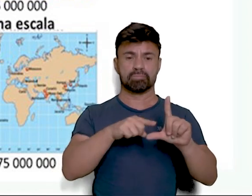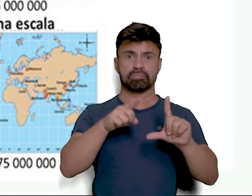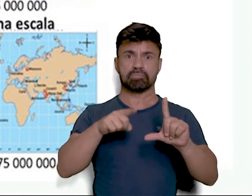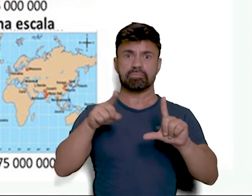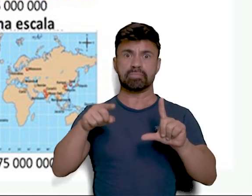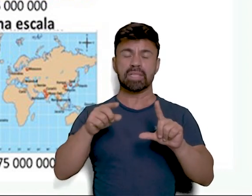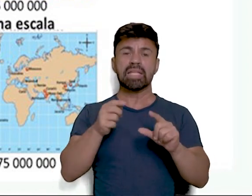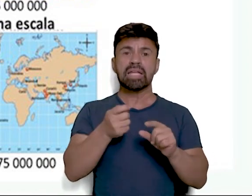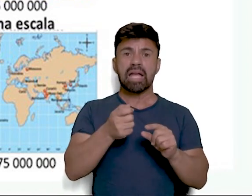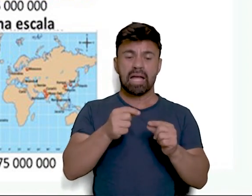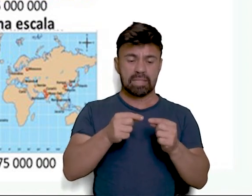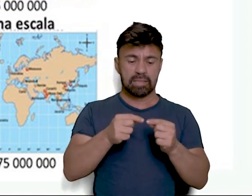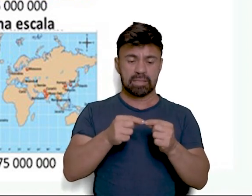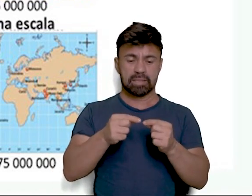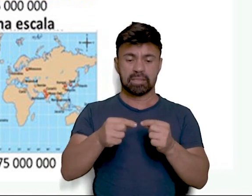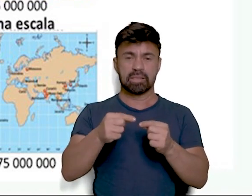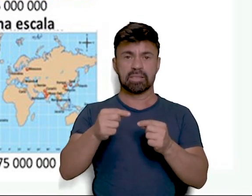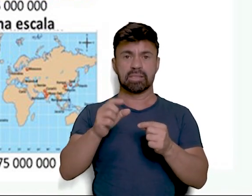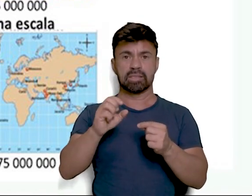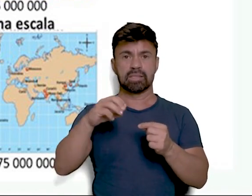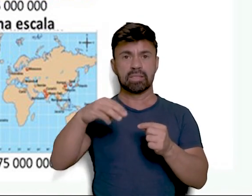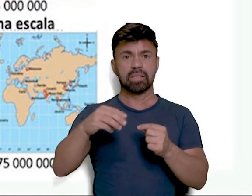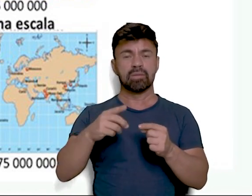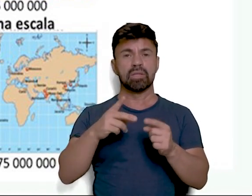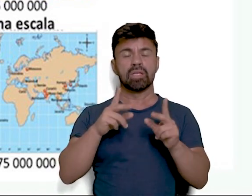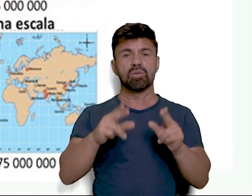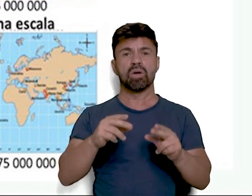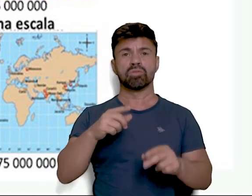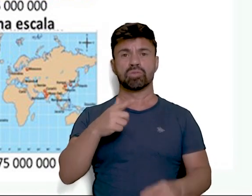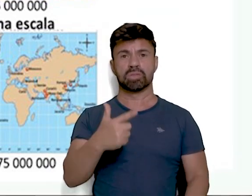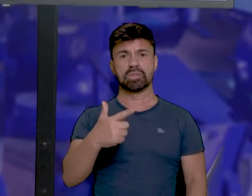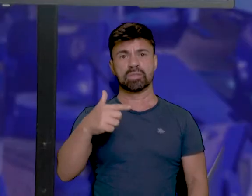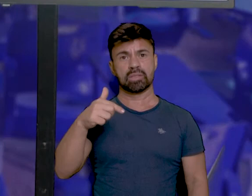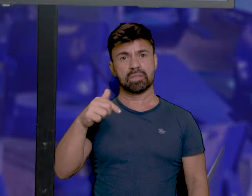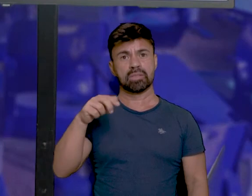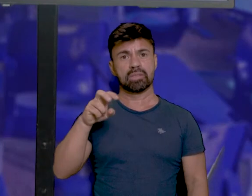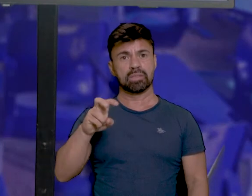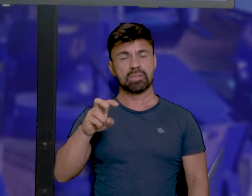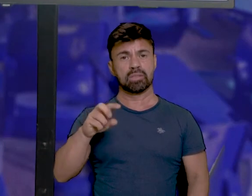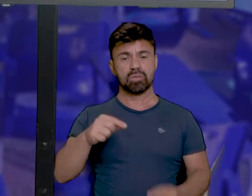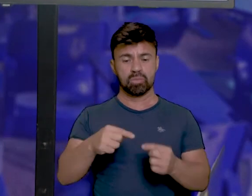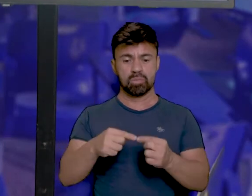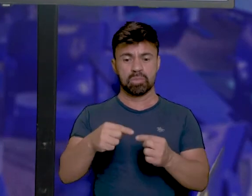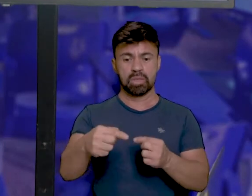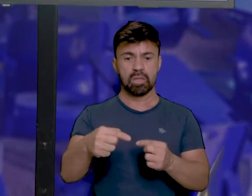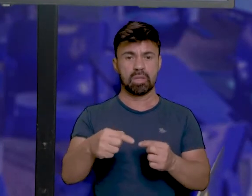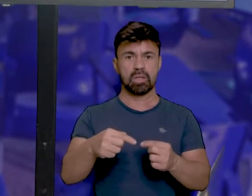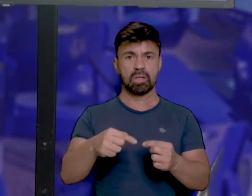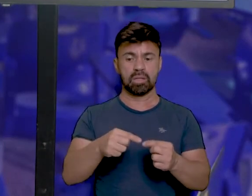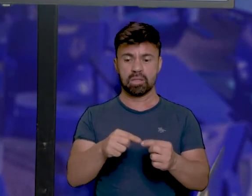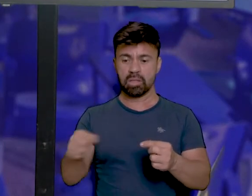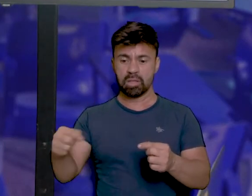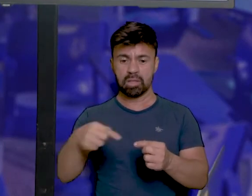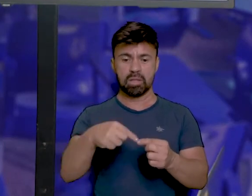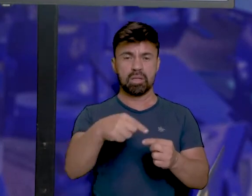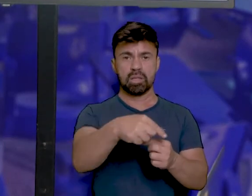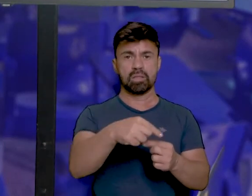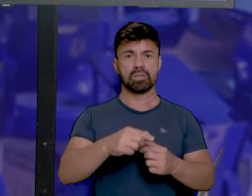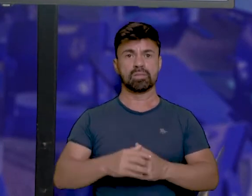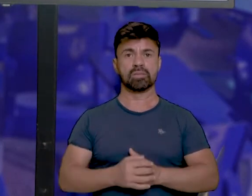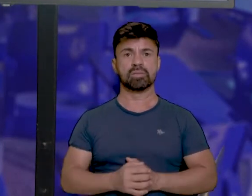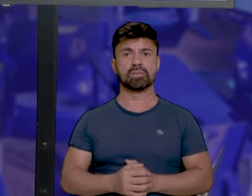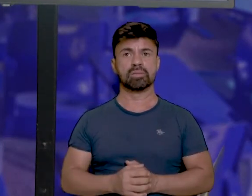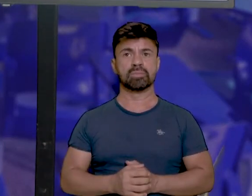a cada um centímetro nesse mapa. É igual a 275 quilômetros de extensão. Mostra as latitudes e longitudes.